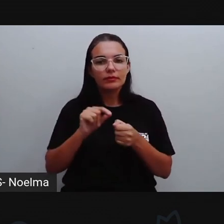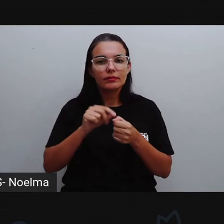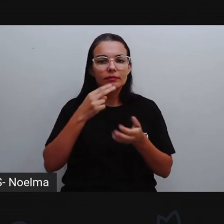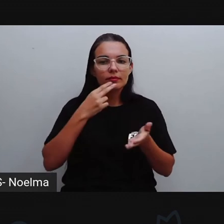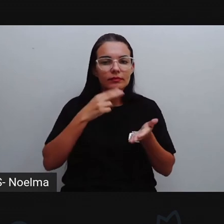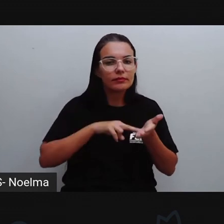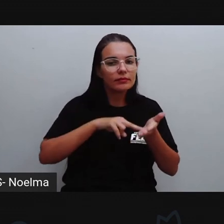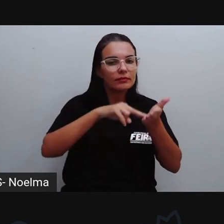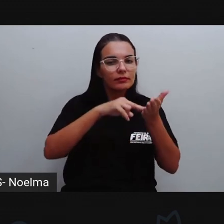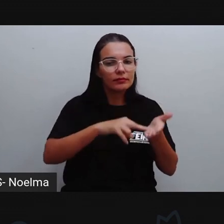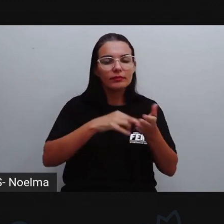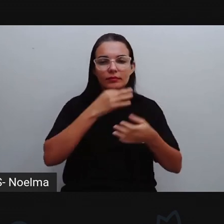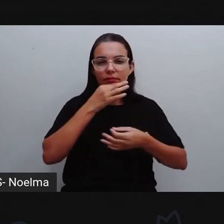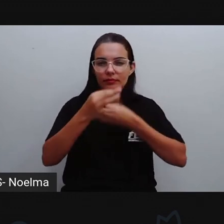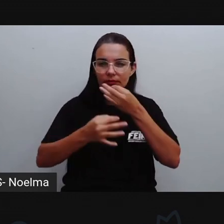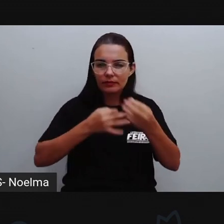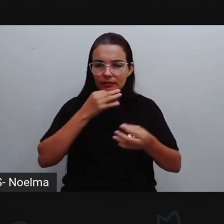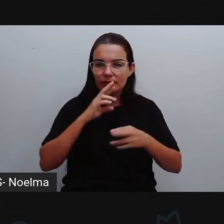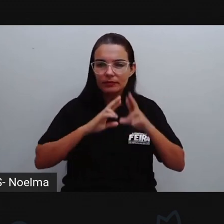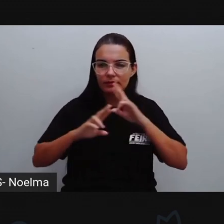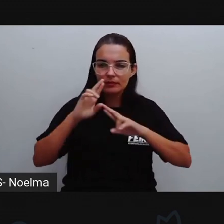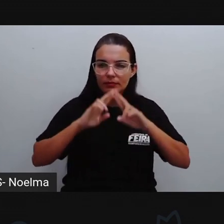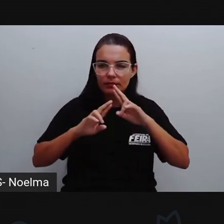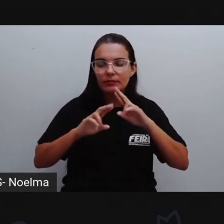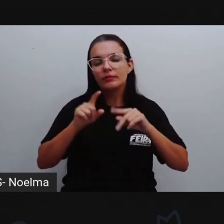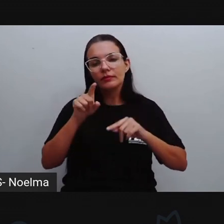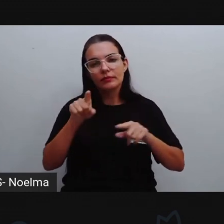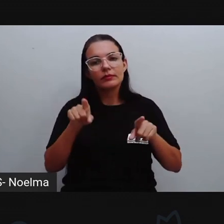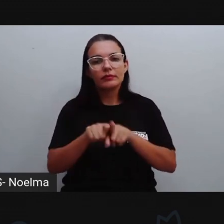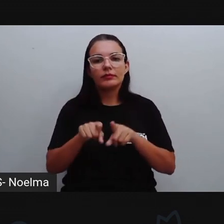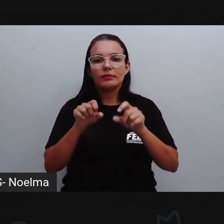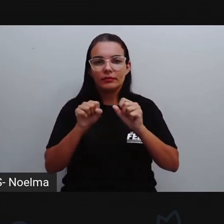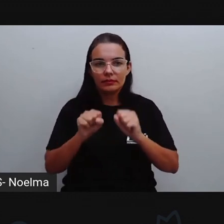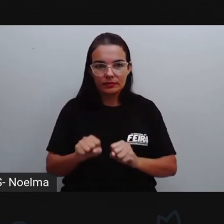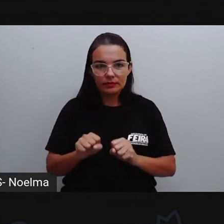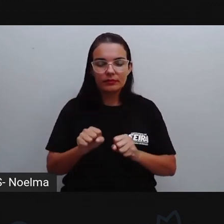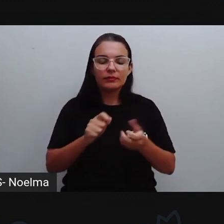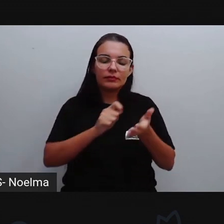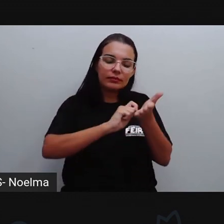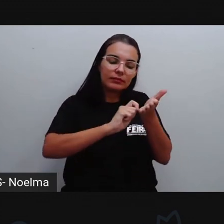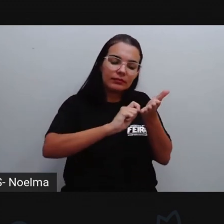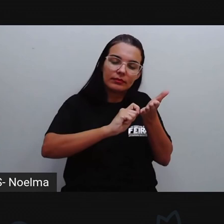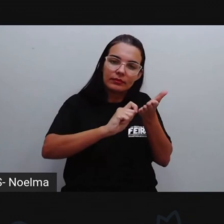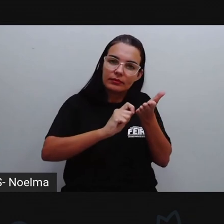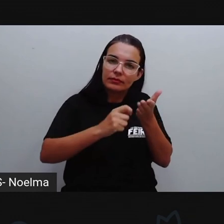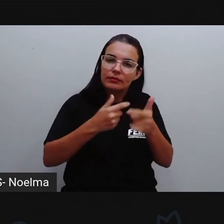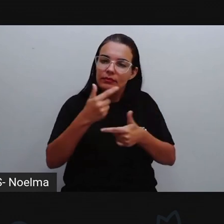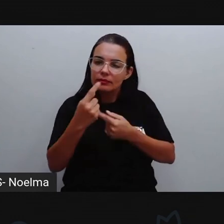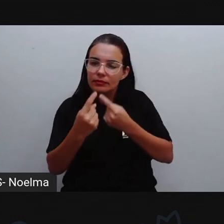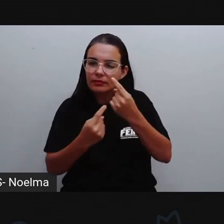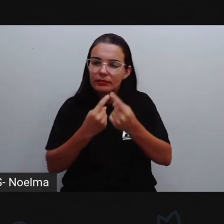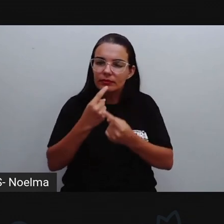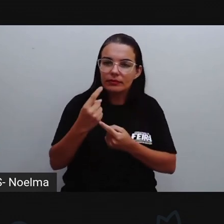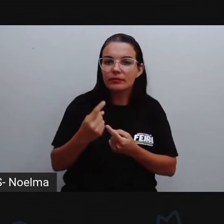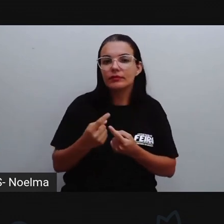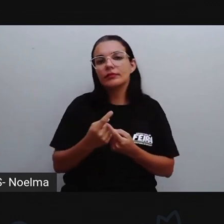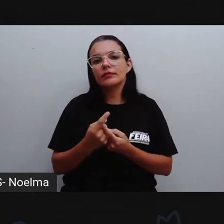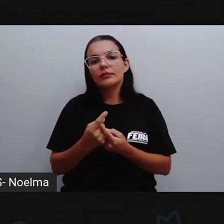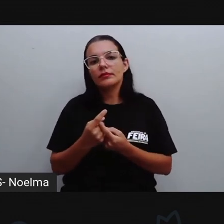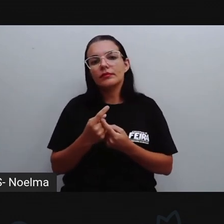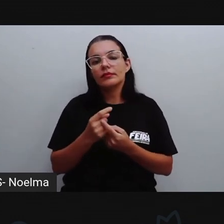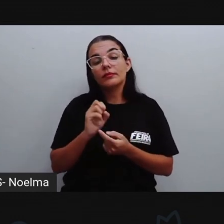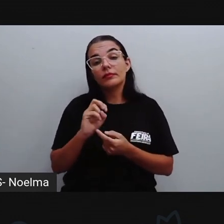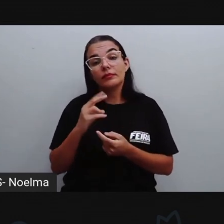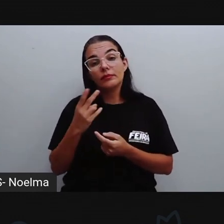reclamação vocês podem também estarem aí neste caso fazendo observações no seu caderno